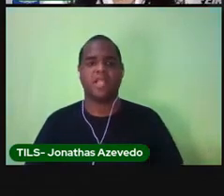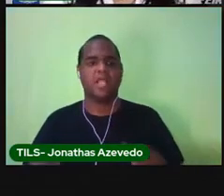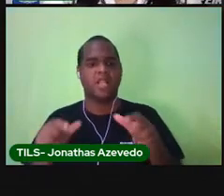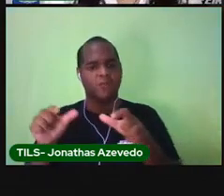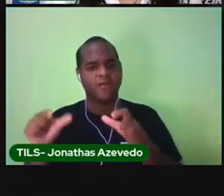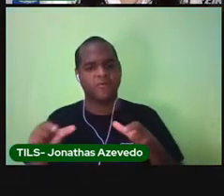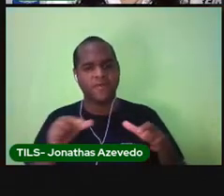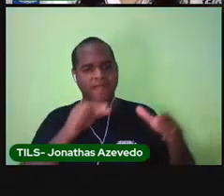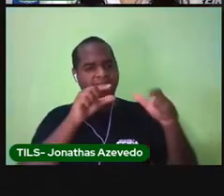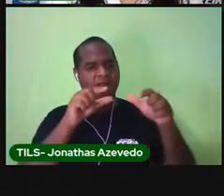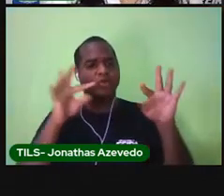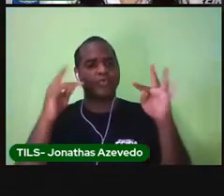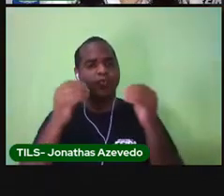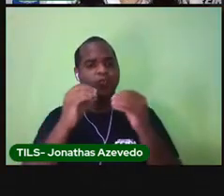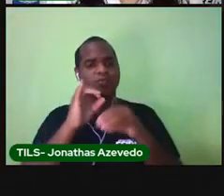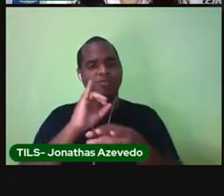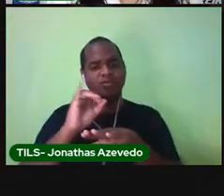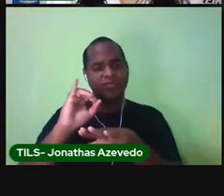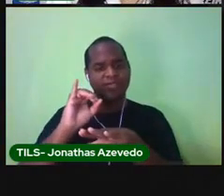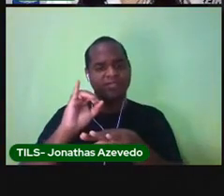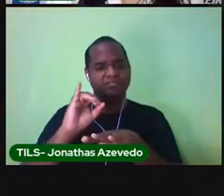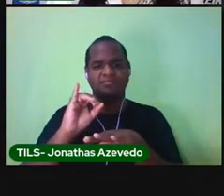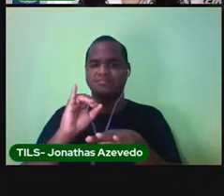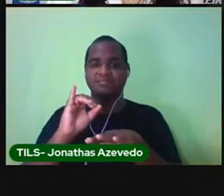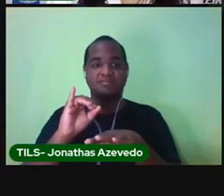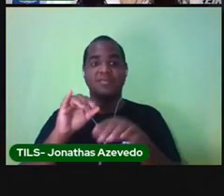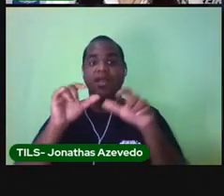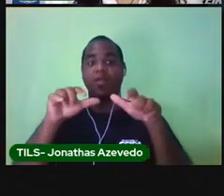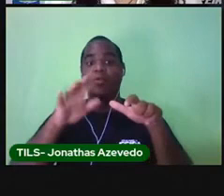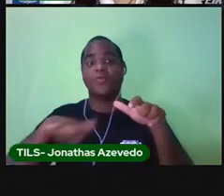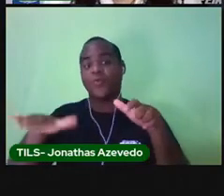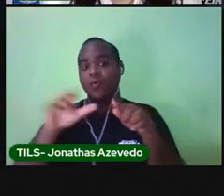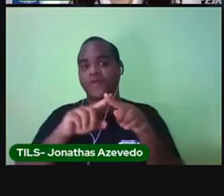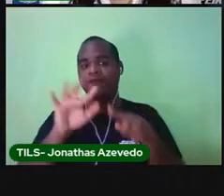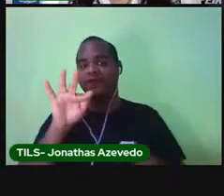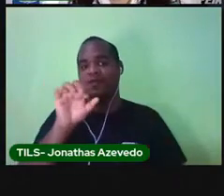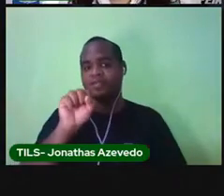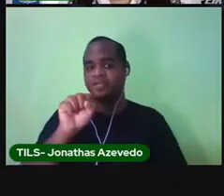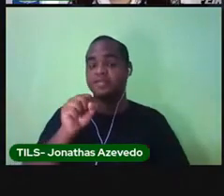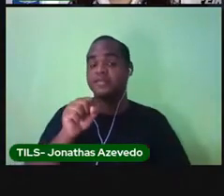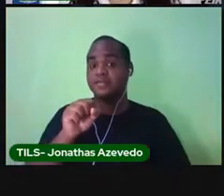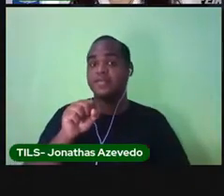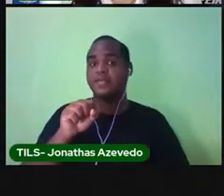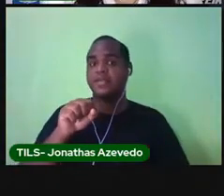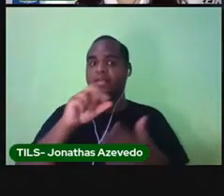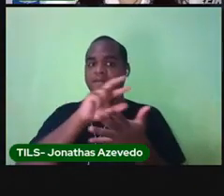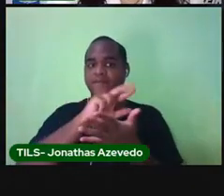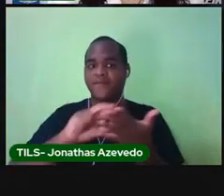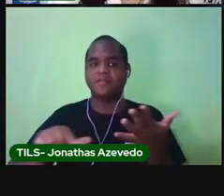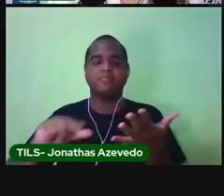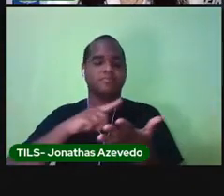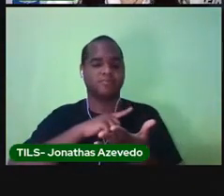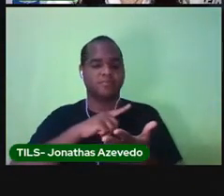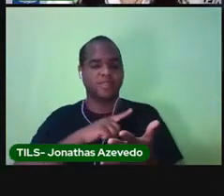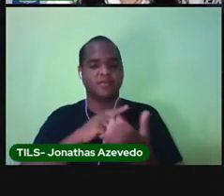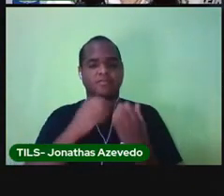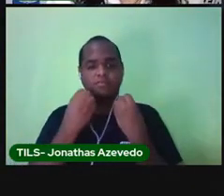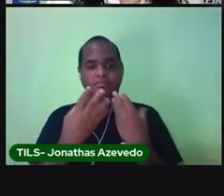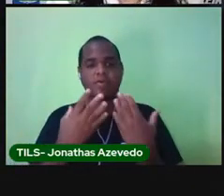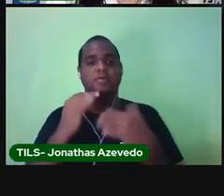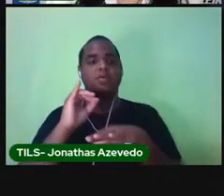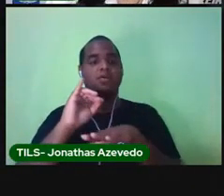industrial. A nossa cidade tem. Feira de Santana tem um comércio muito forte e muitas